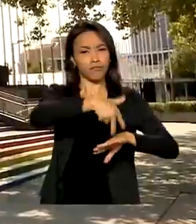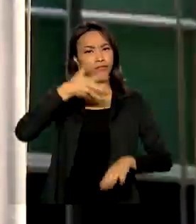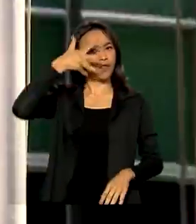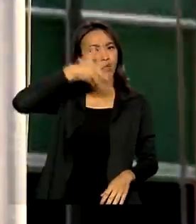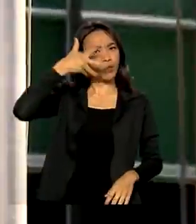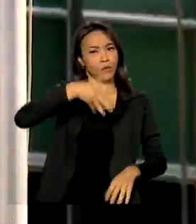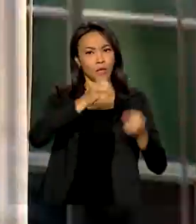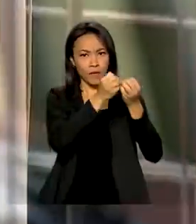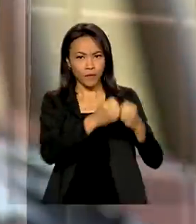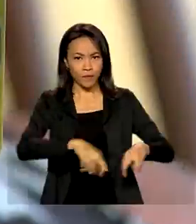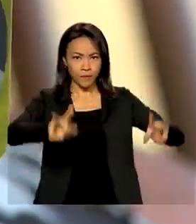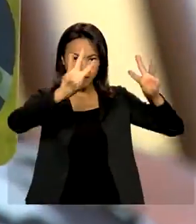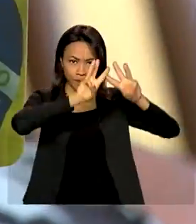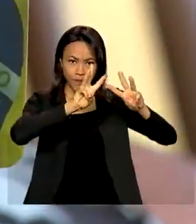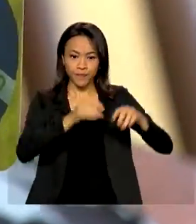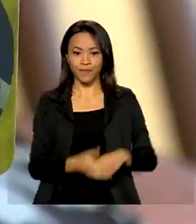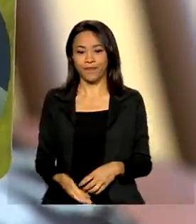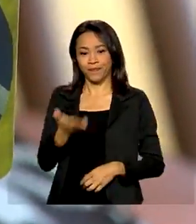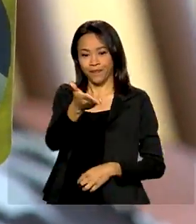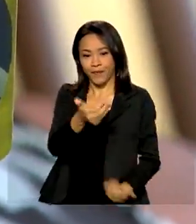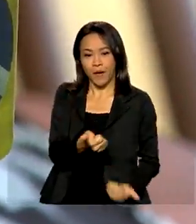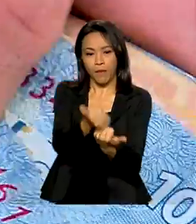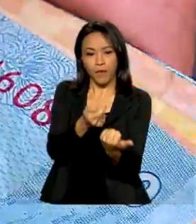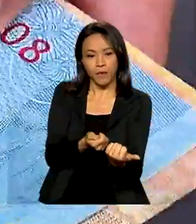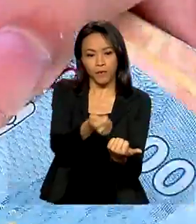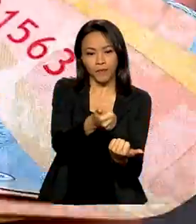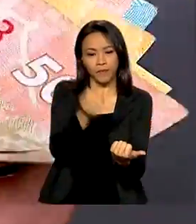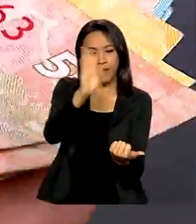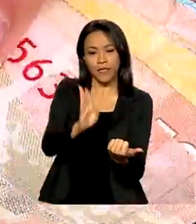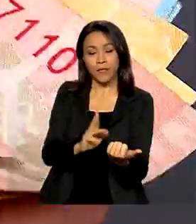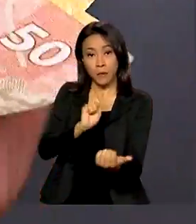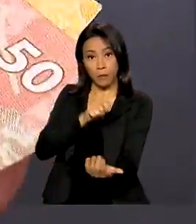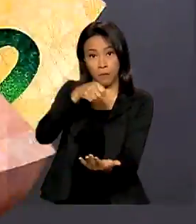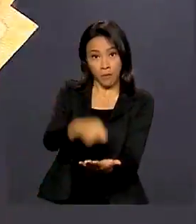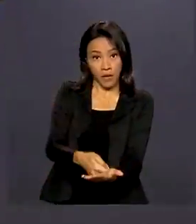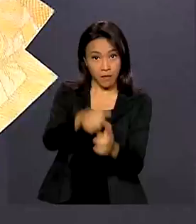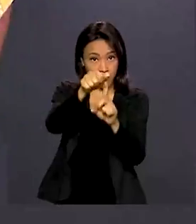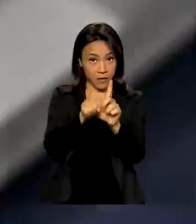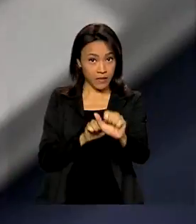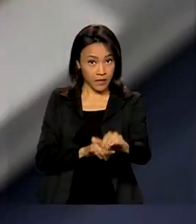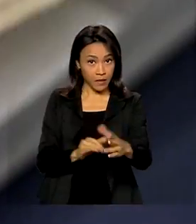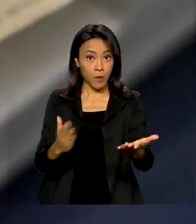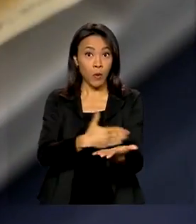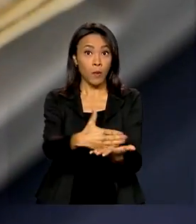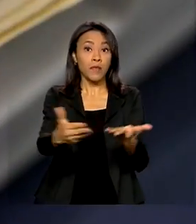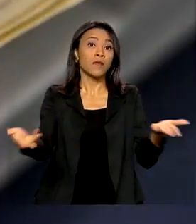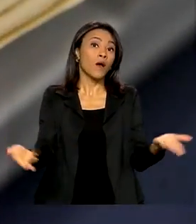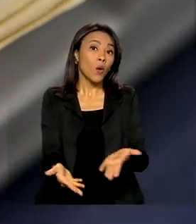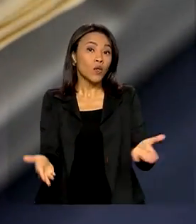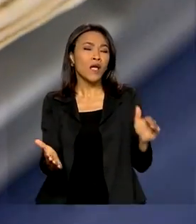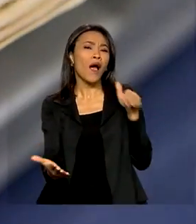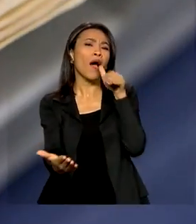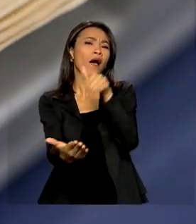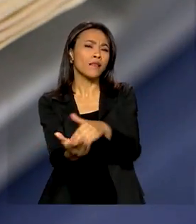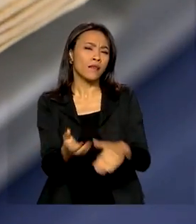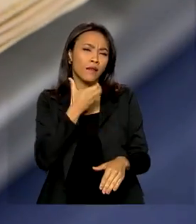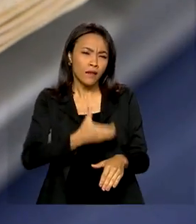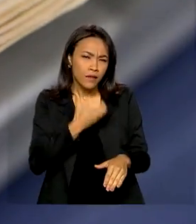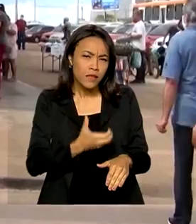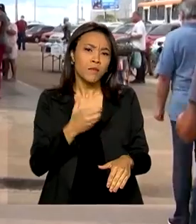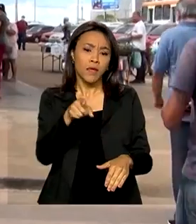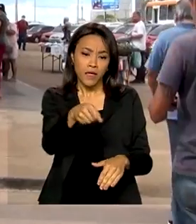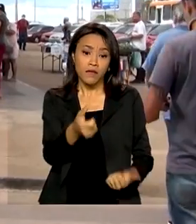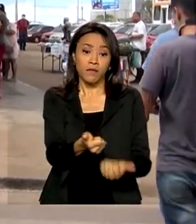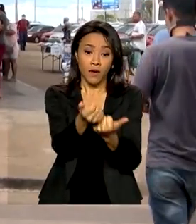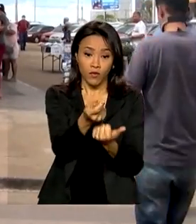ONU. Auxílio Brasil. Pagamento de setembro começa a partir de hoje. Até o fim do ano, o benefício terá valor